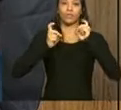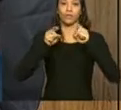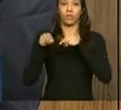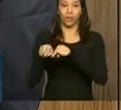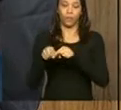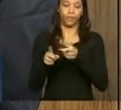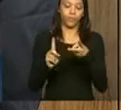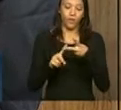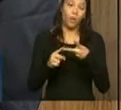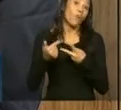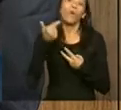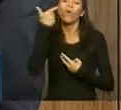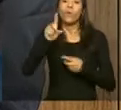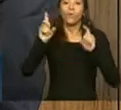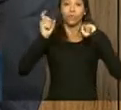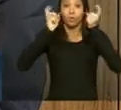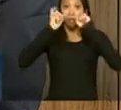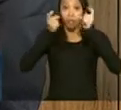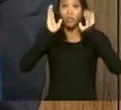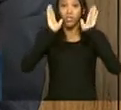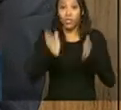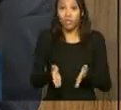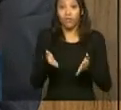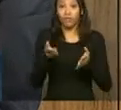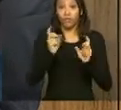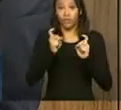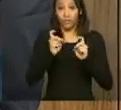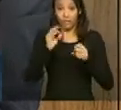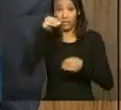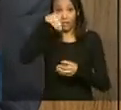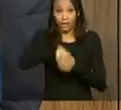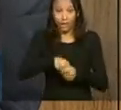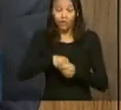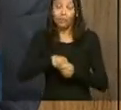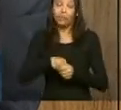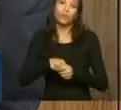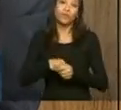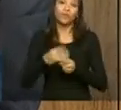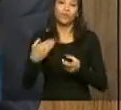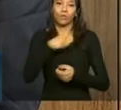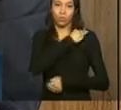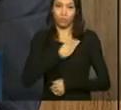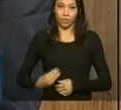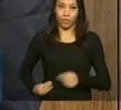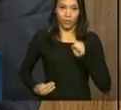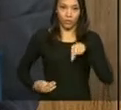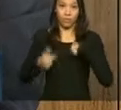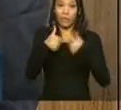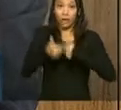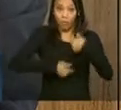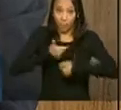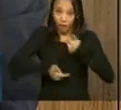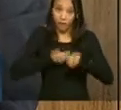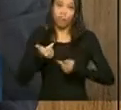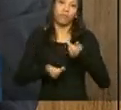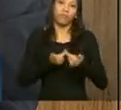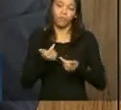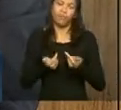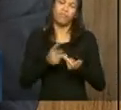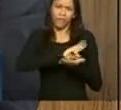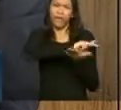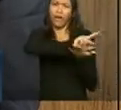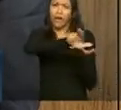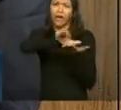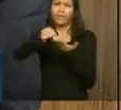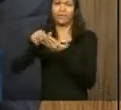Um outro tema que foi discutido mais no âmbito dos ministros do trabalho foi a questão... Foram discutidos, obviamente, vários